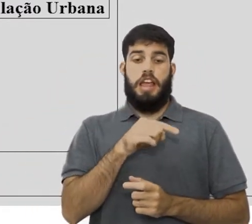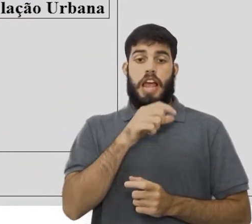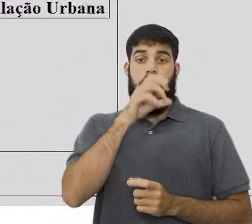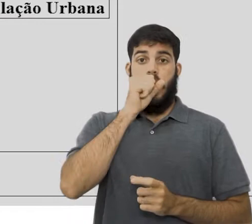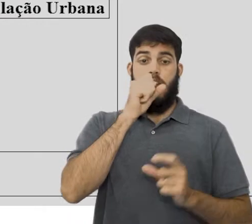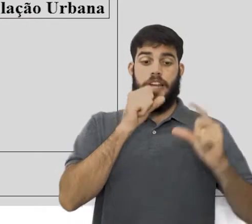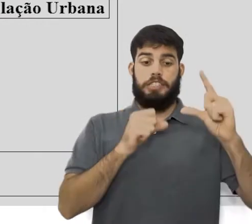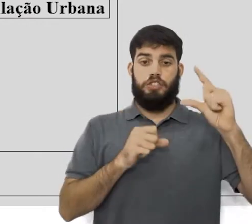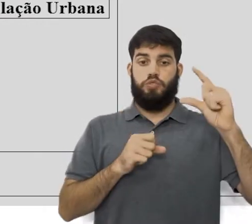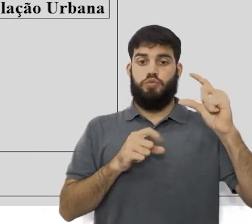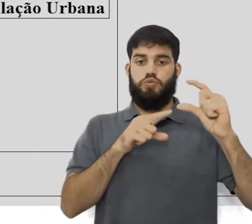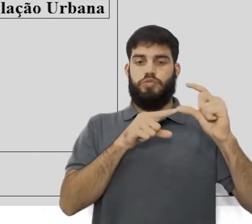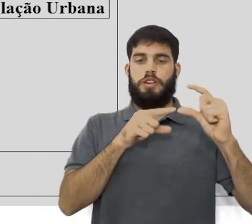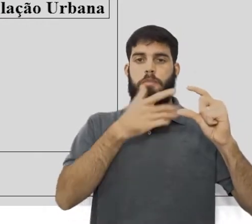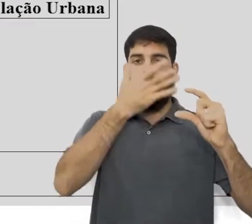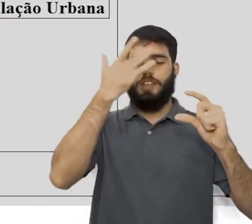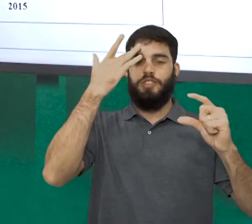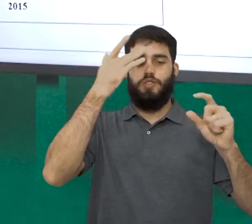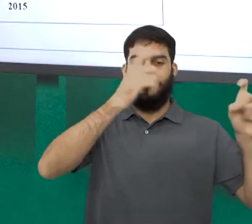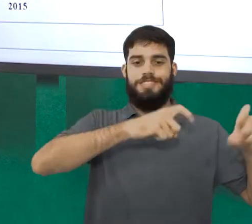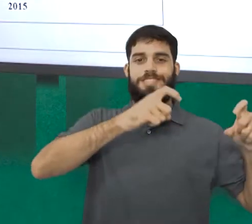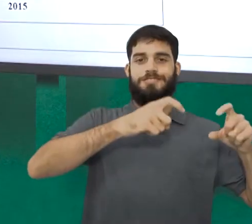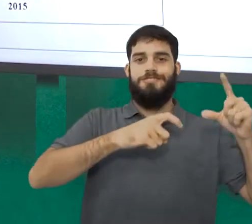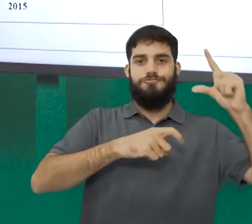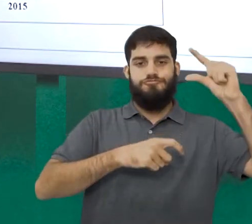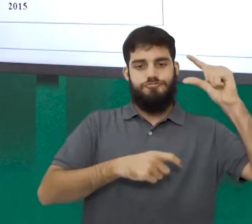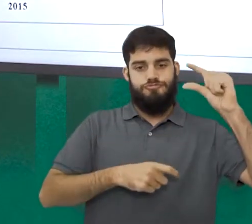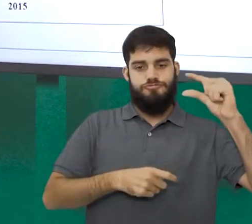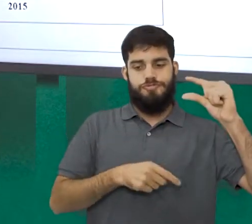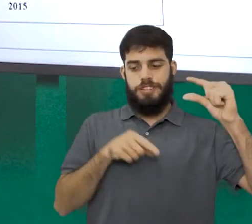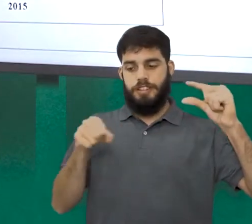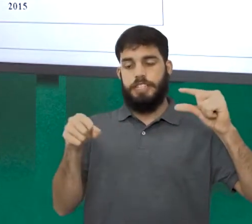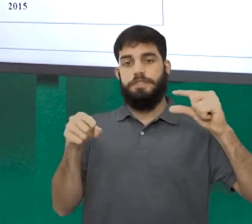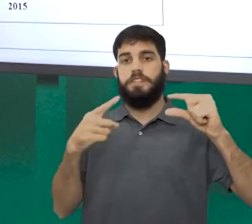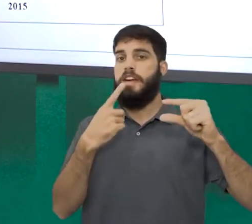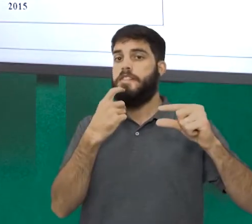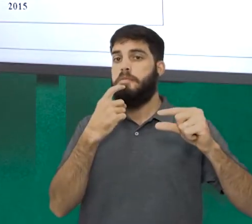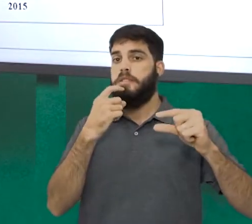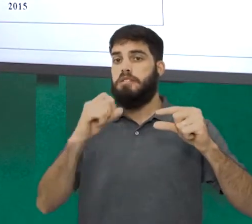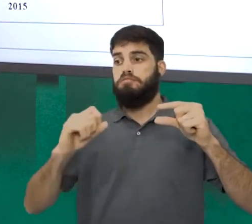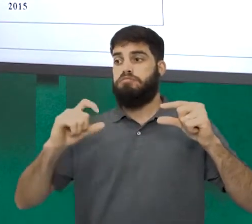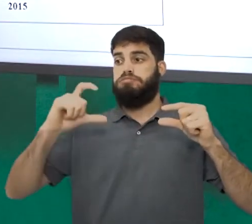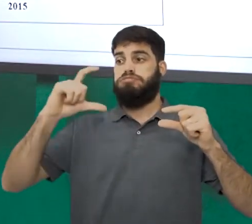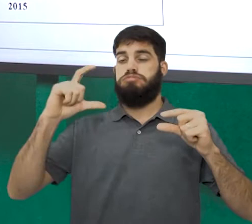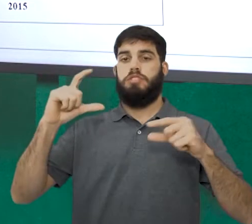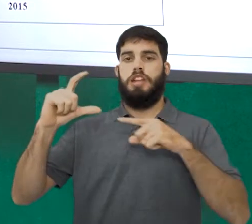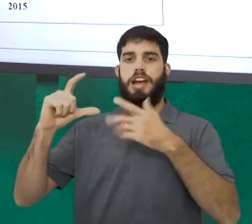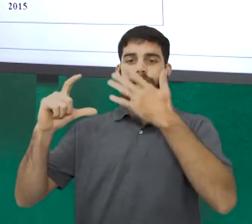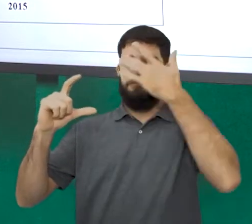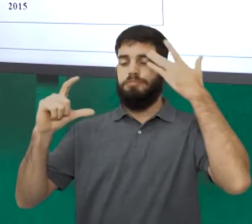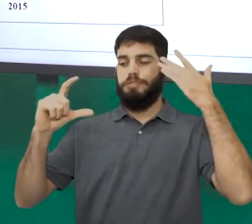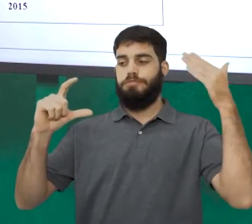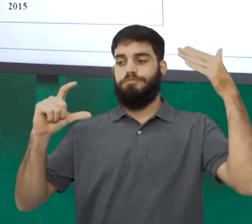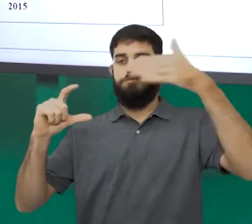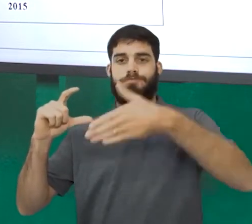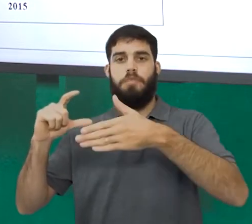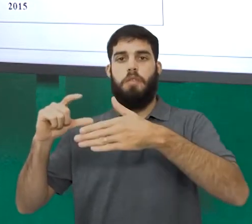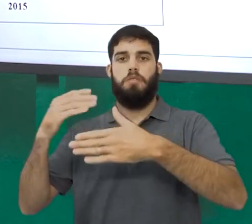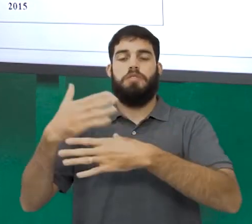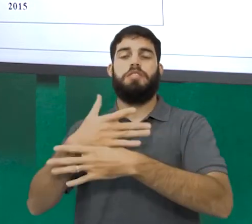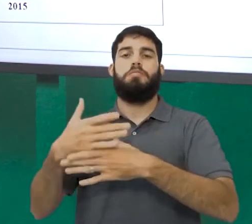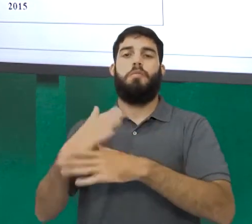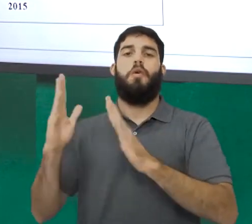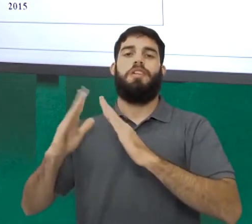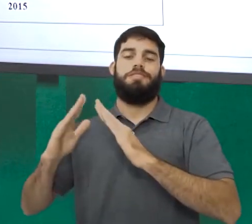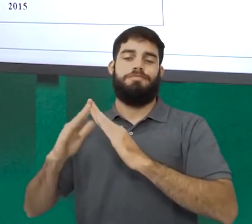barra vermelha, na sequência, as barras, mostram uma expansão. De tal maneira que, em algum